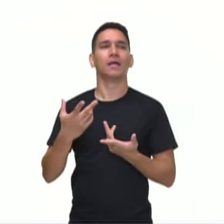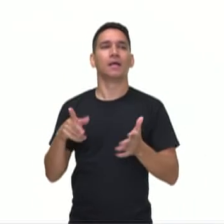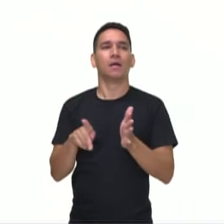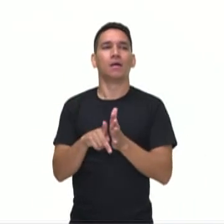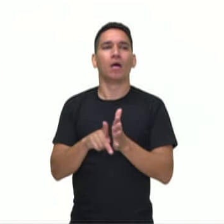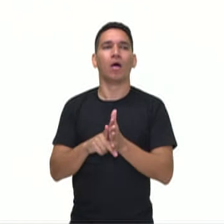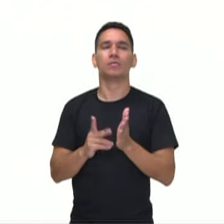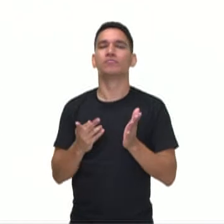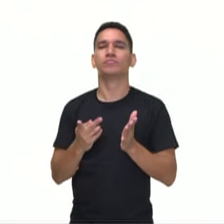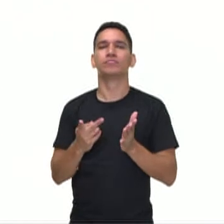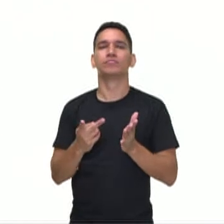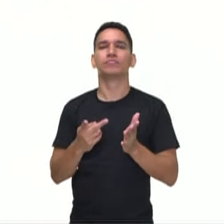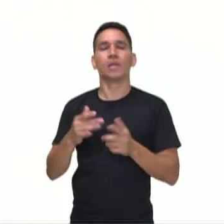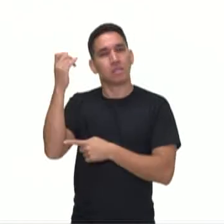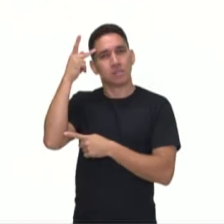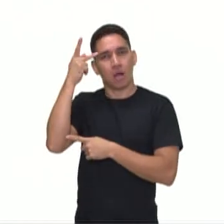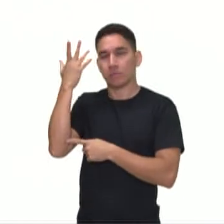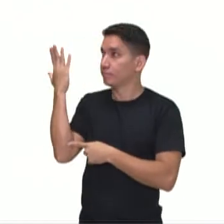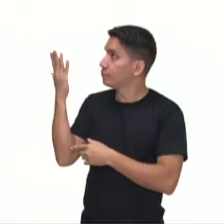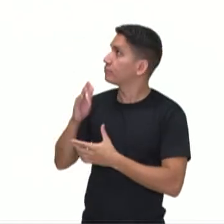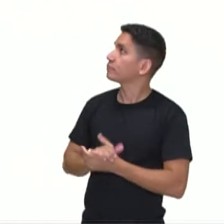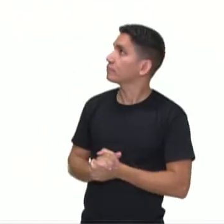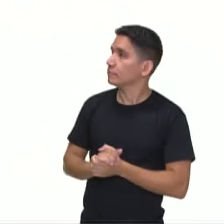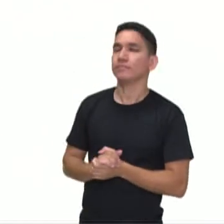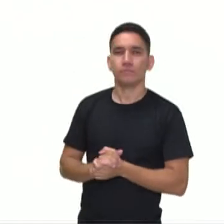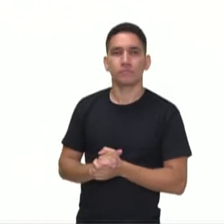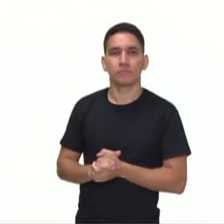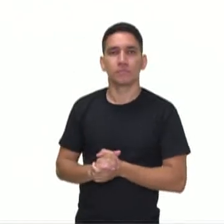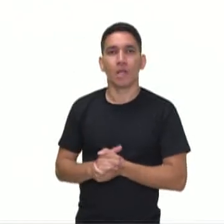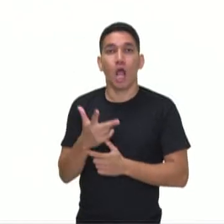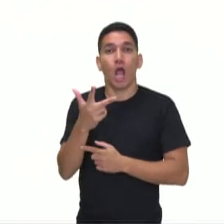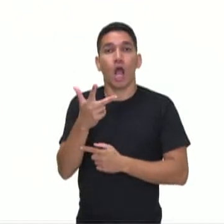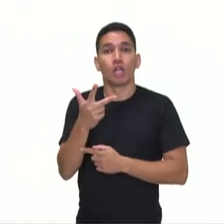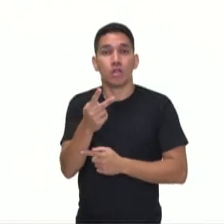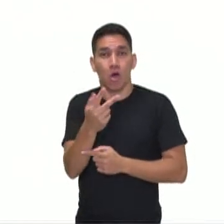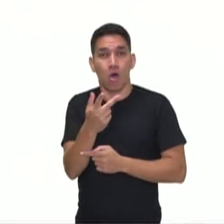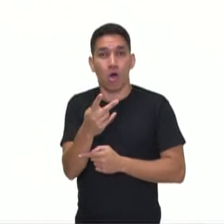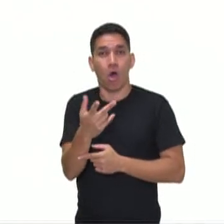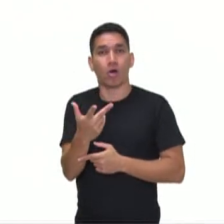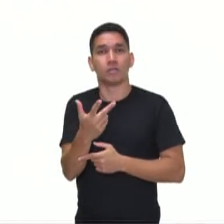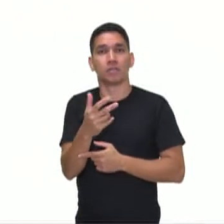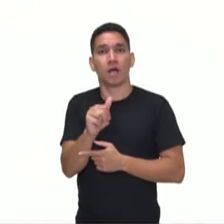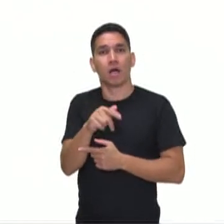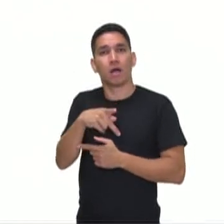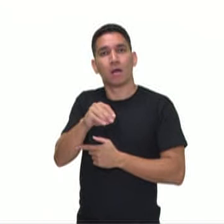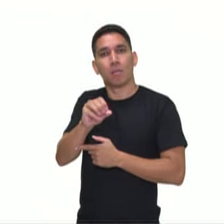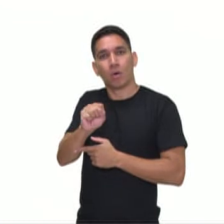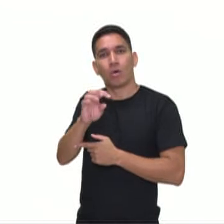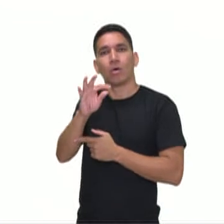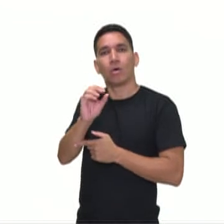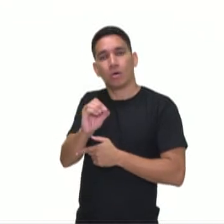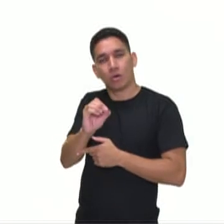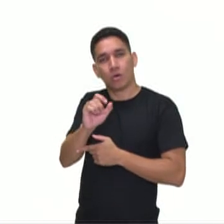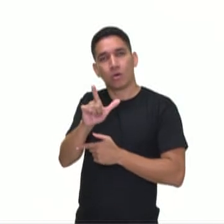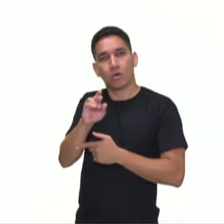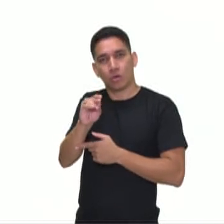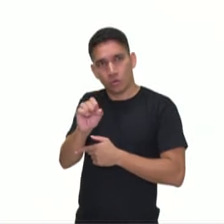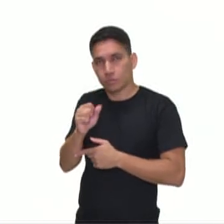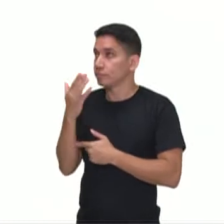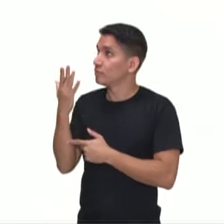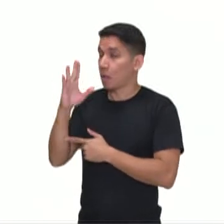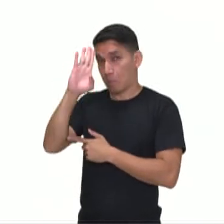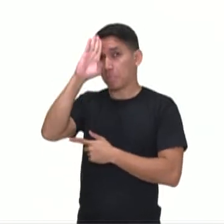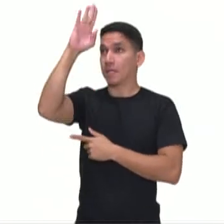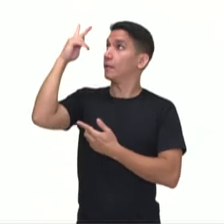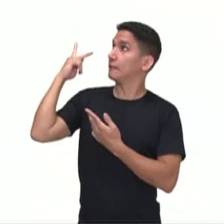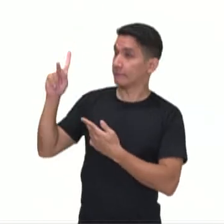de Congonhas, dos 12 apóstolos, né? Feita, que eu acho que é o auge da carreira do Aleijadinho,